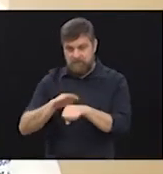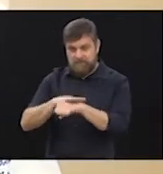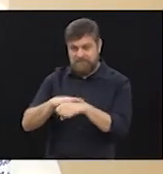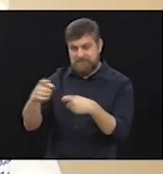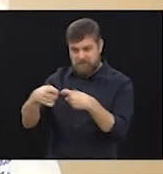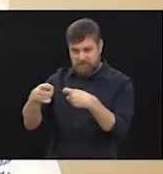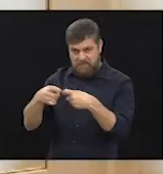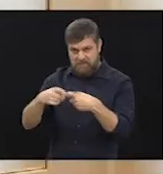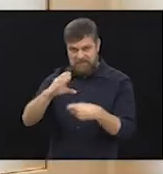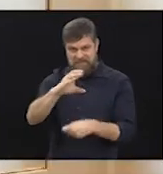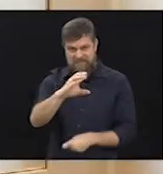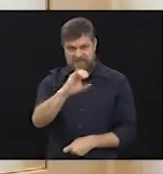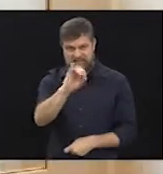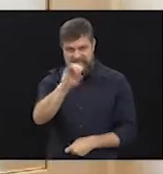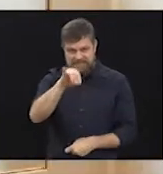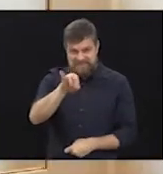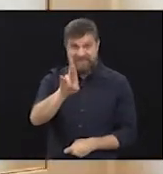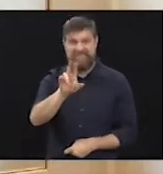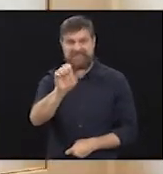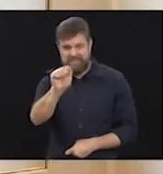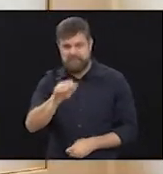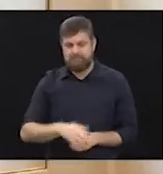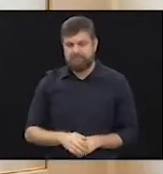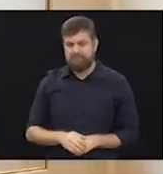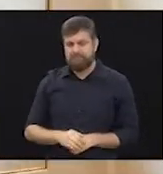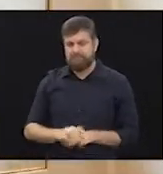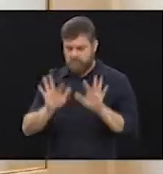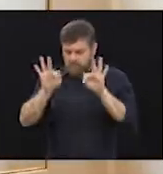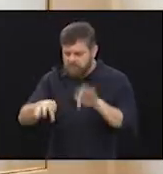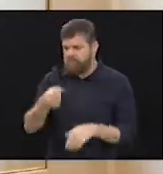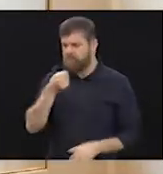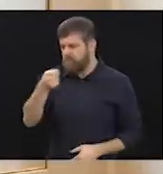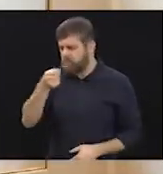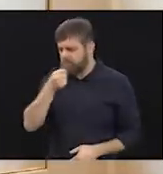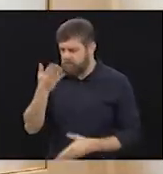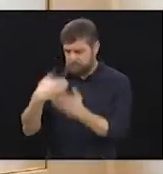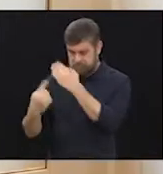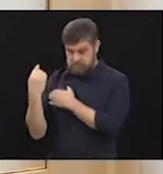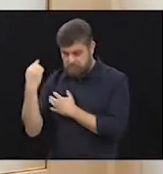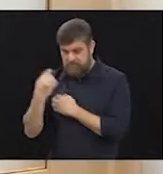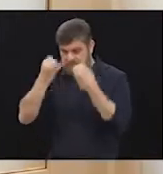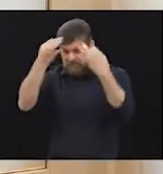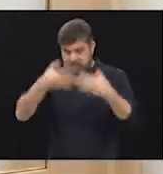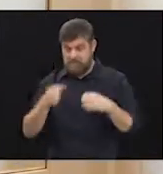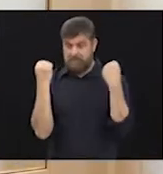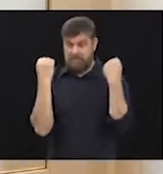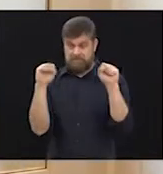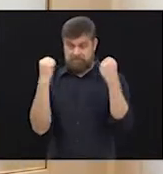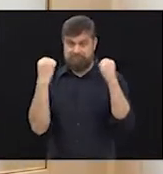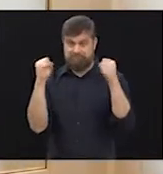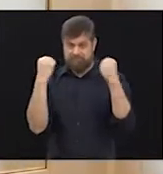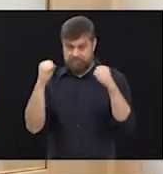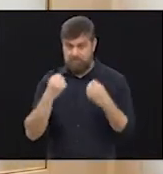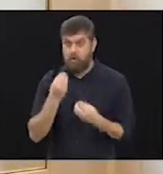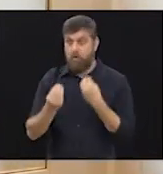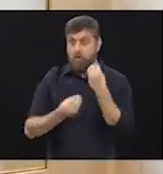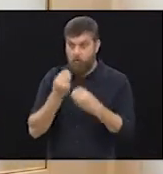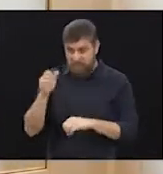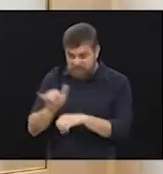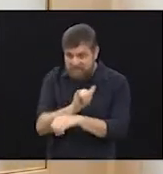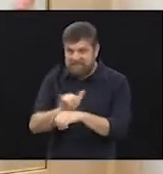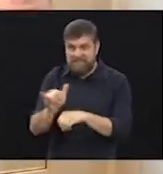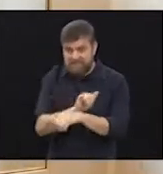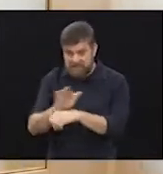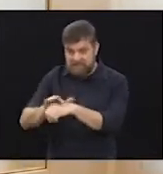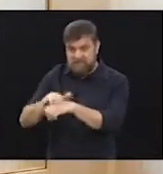Soledade. Doutora, nós encerramos o outro bloco falando que a atividade física é uma boa precaução, um modo de